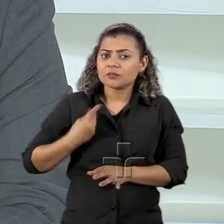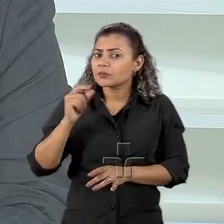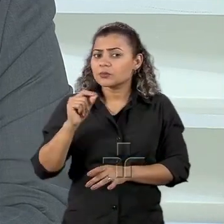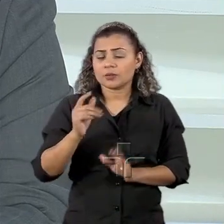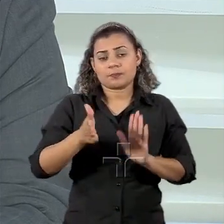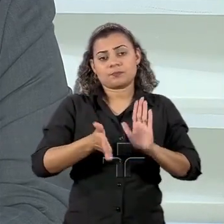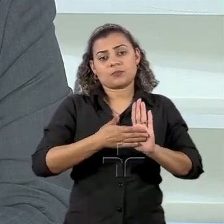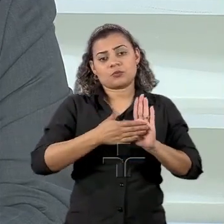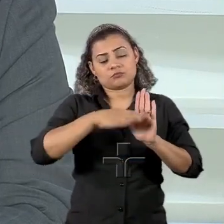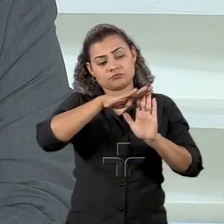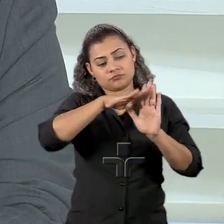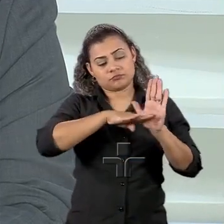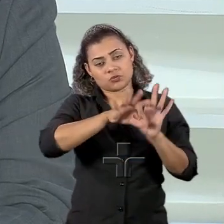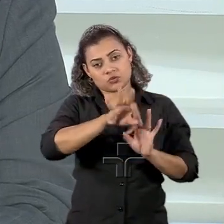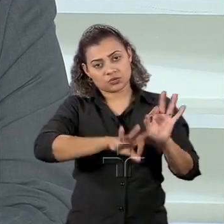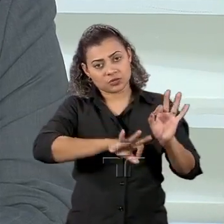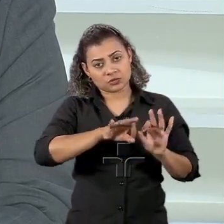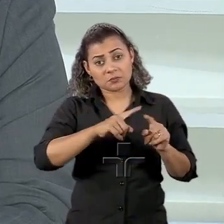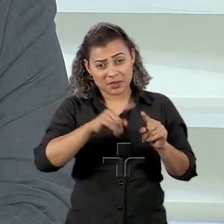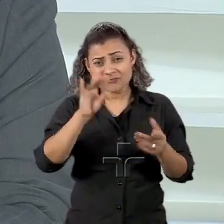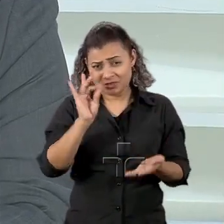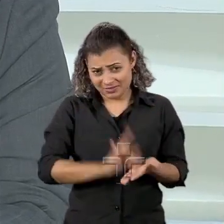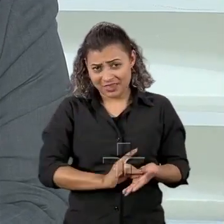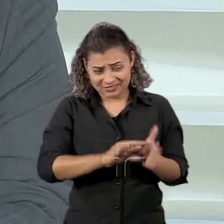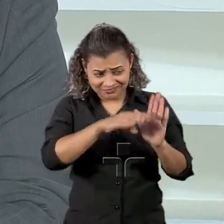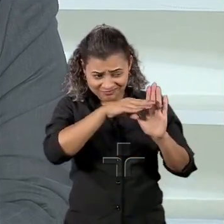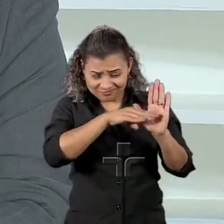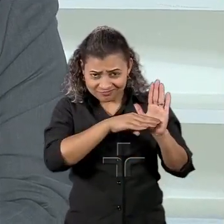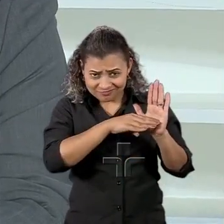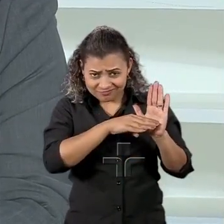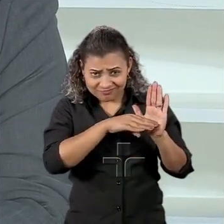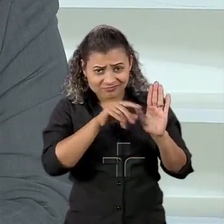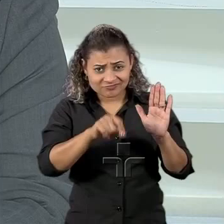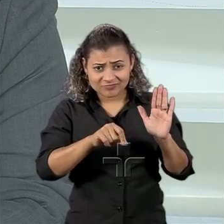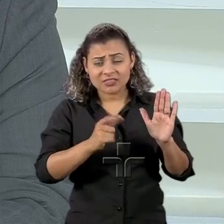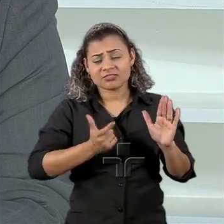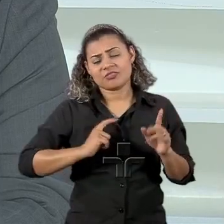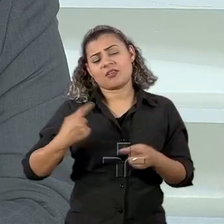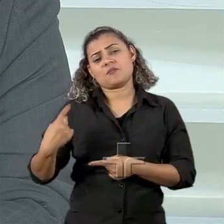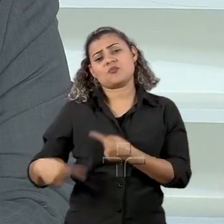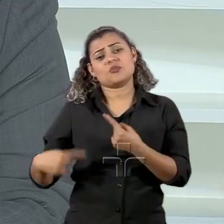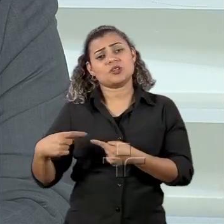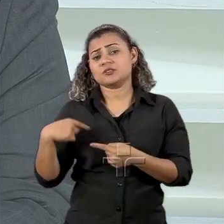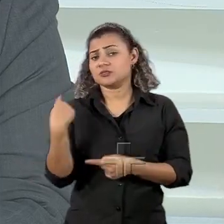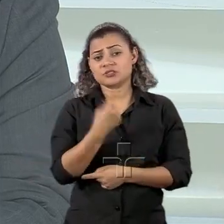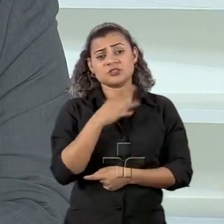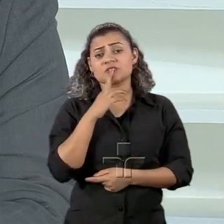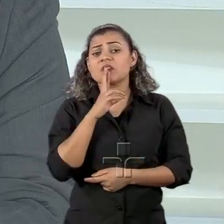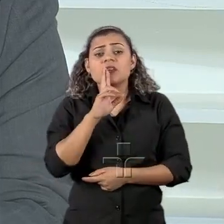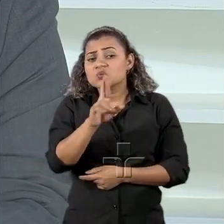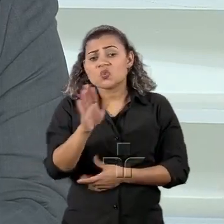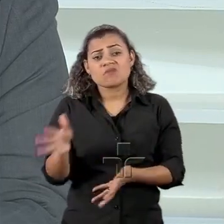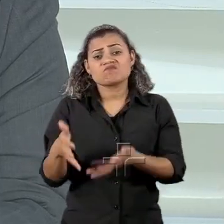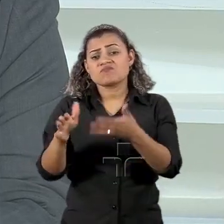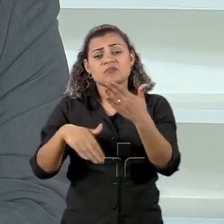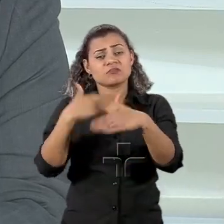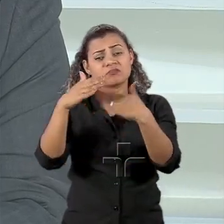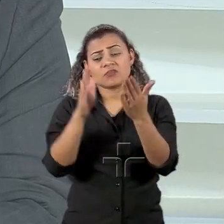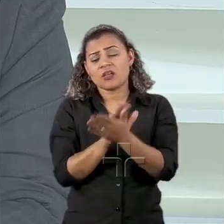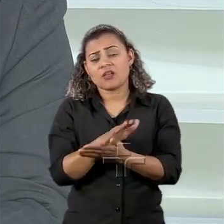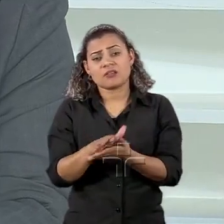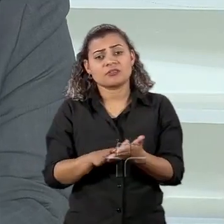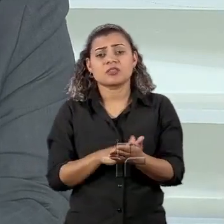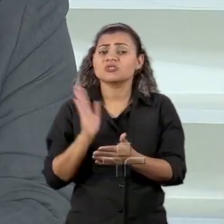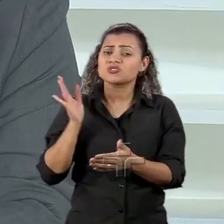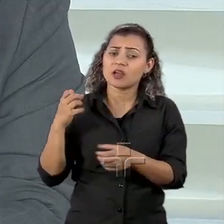programas, mas do ponto de vista efetivo, também aí é uma política que nós não tivemos resultados e aí isso já é de